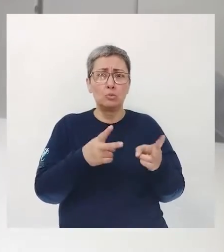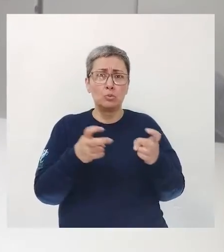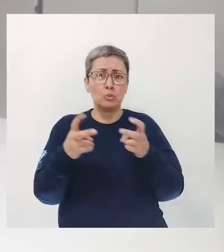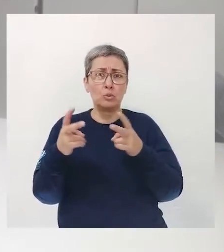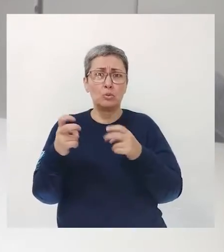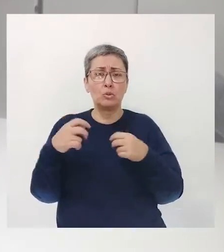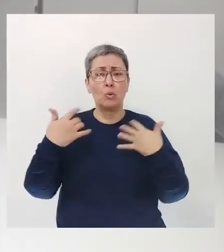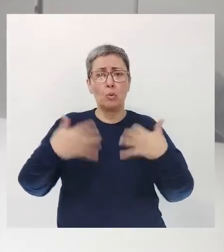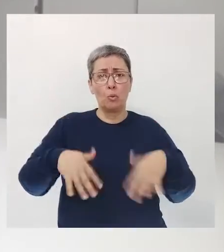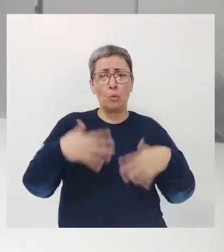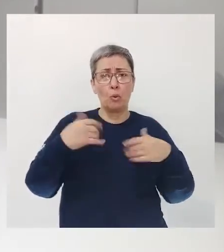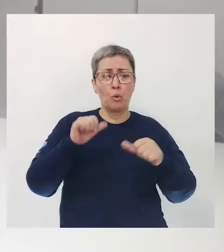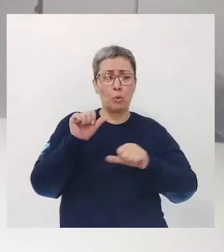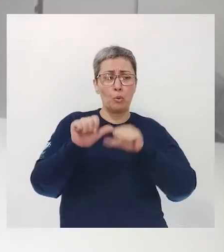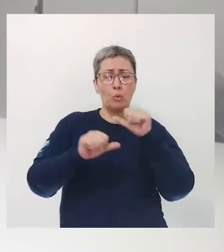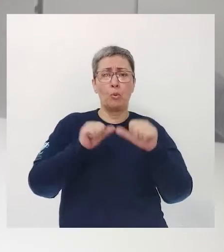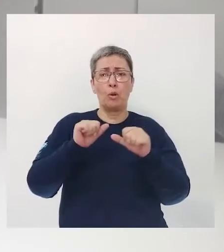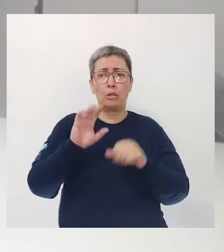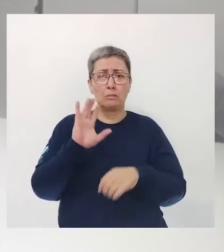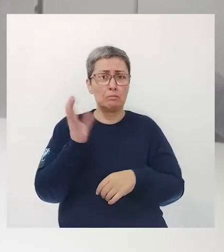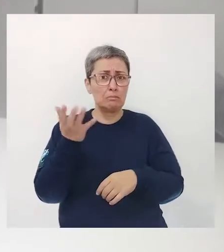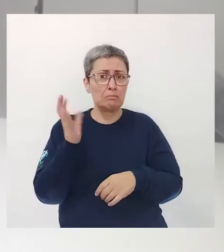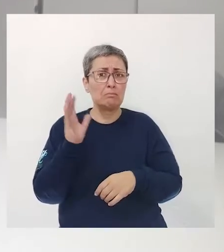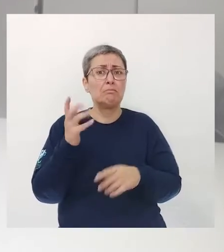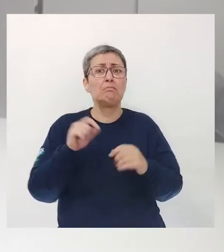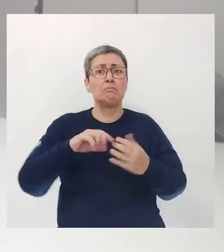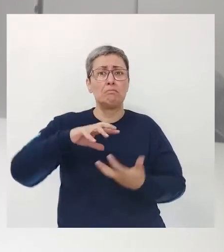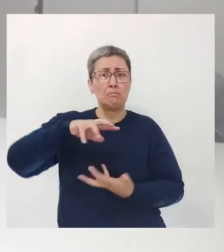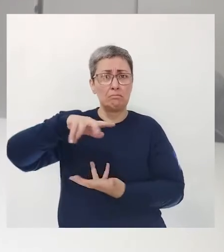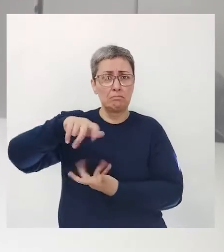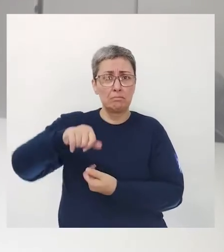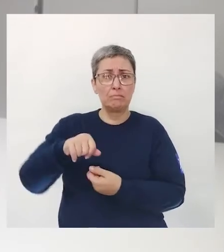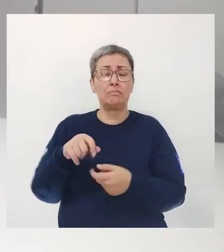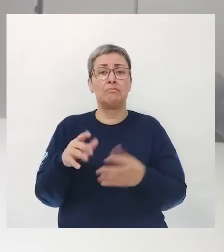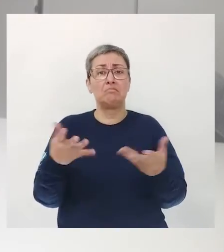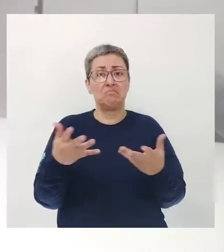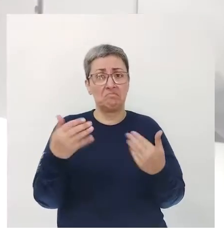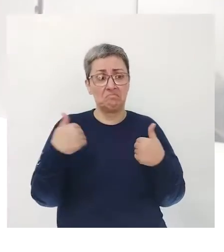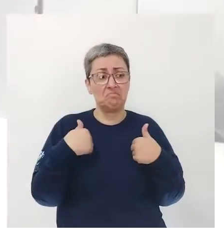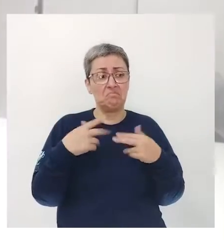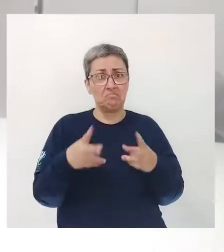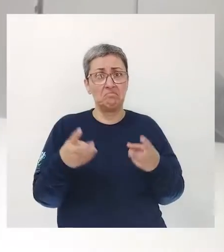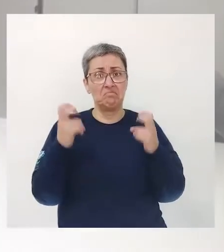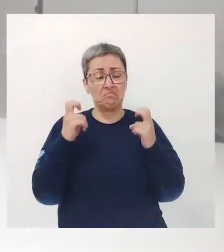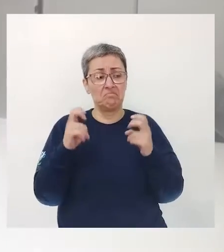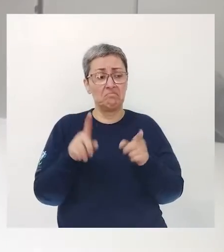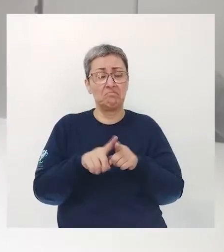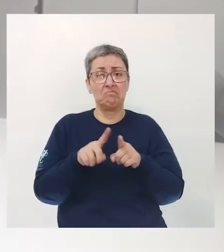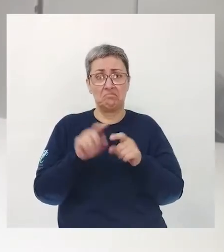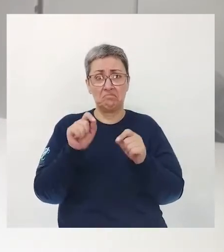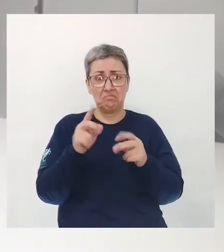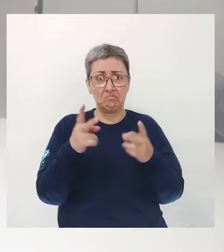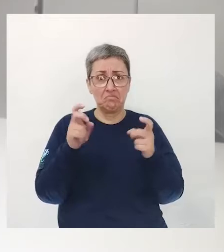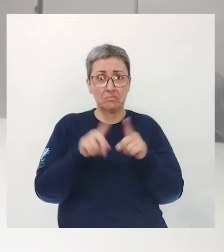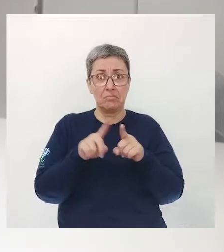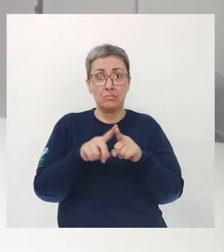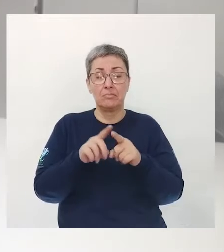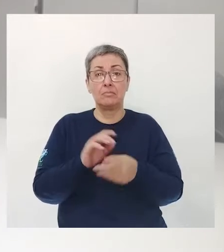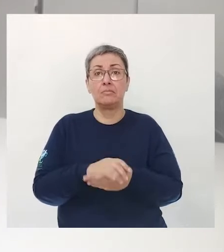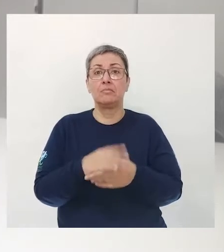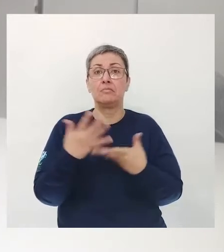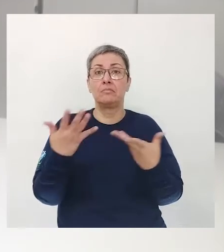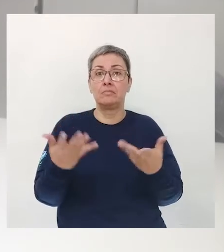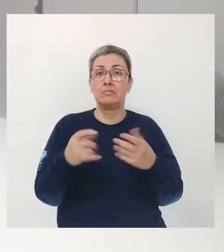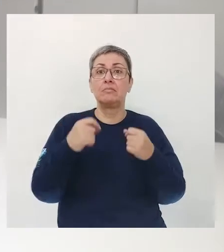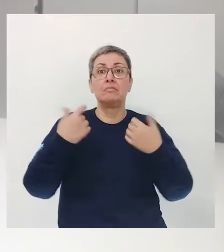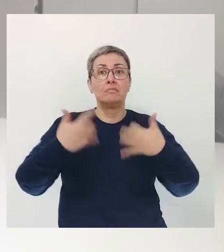percebendo Grandes alterações climáticas Do planeta Né? Eu estou percebendo bastante Vocês estão percebendo também?